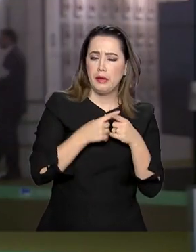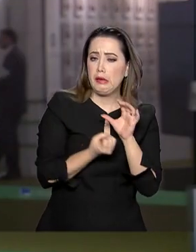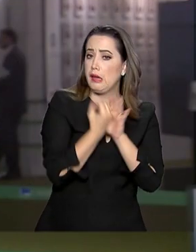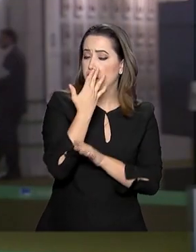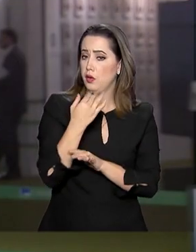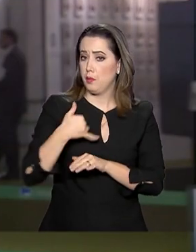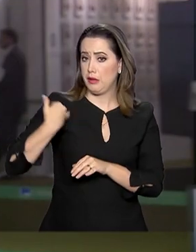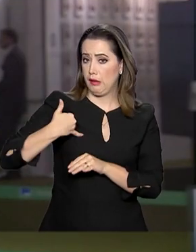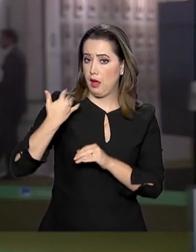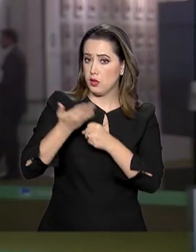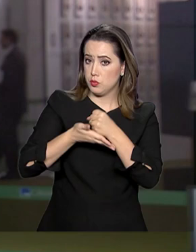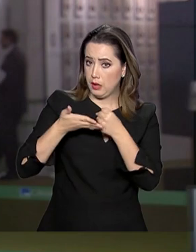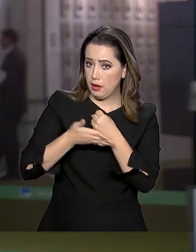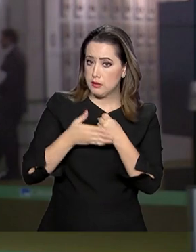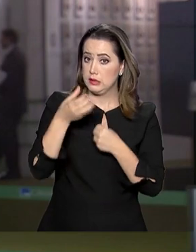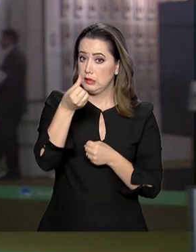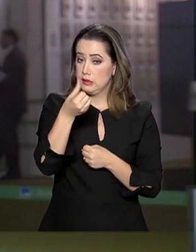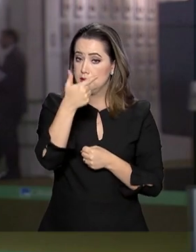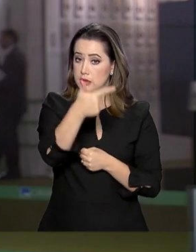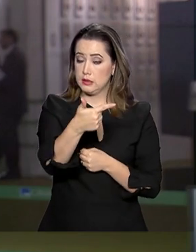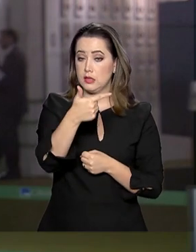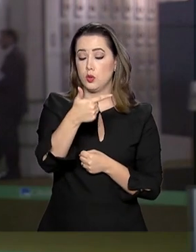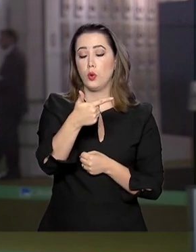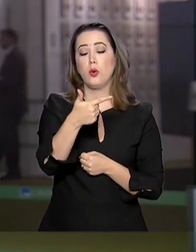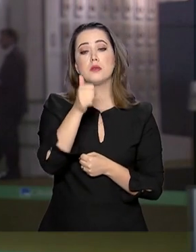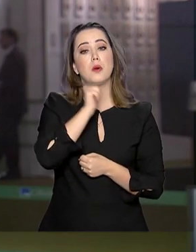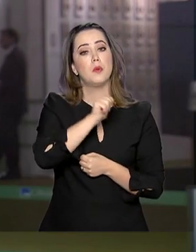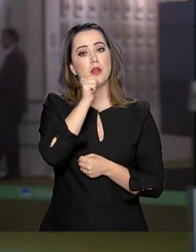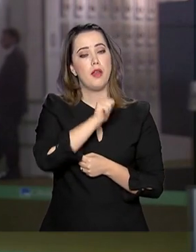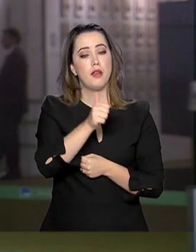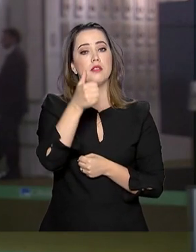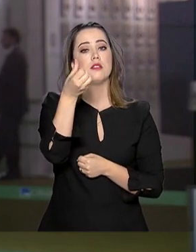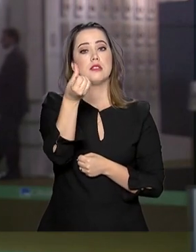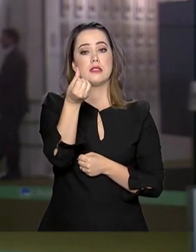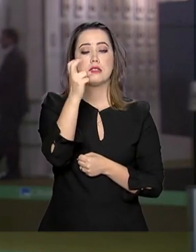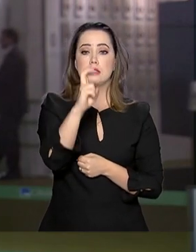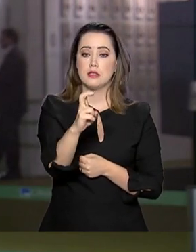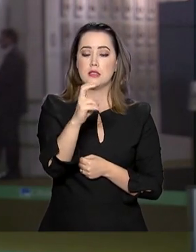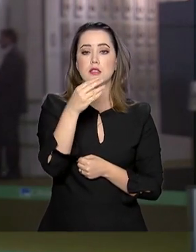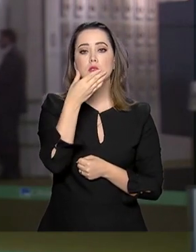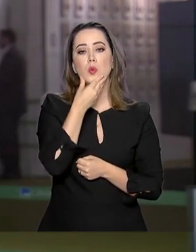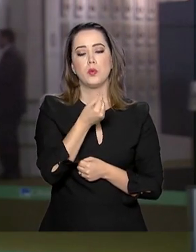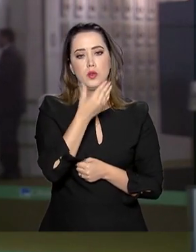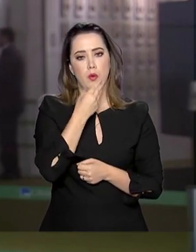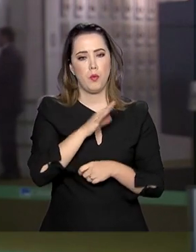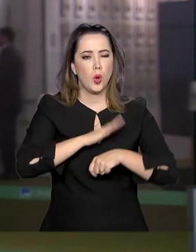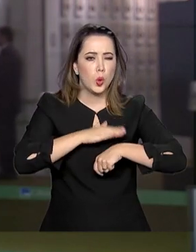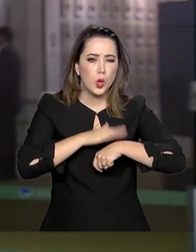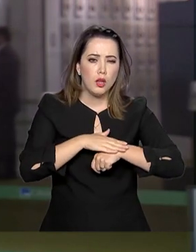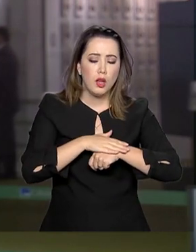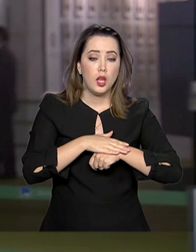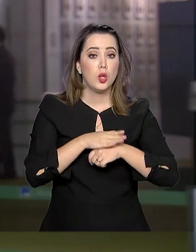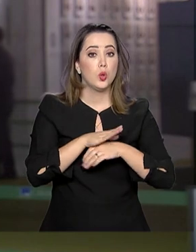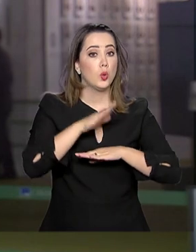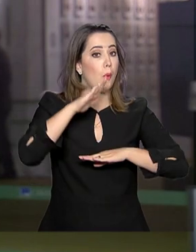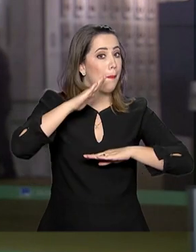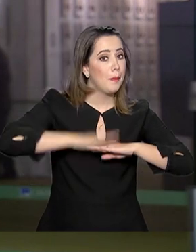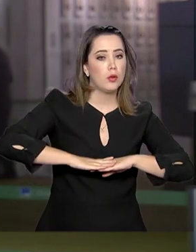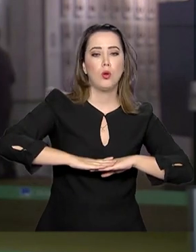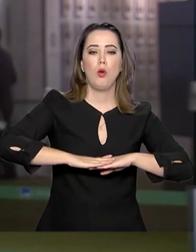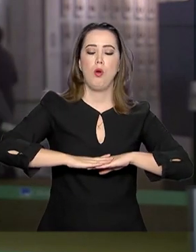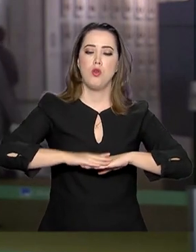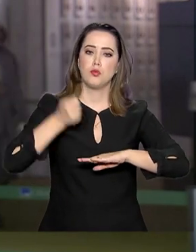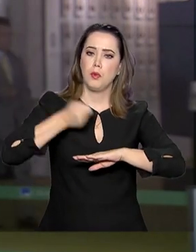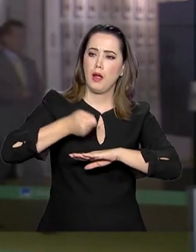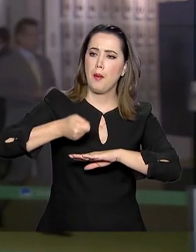aposentadoria que será de 62 anos para mulheres e de 65 para homens. O tempo mínimo de contribuição será